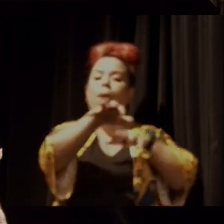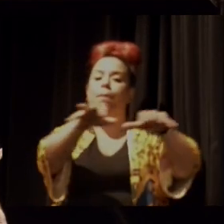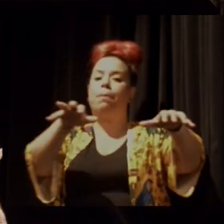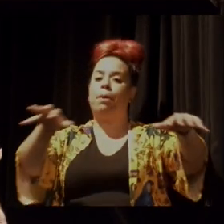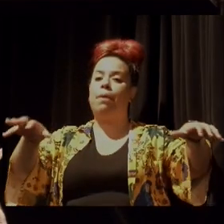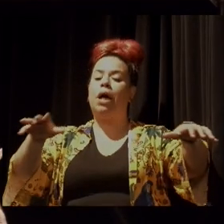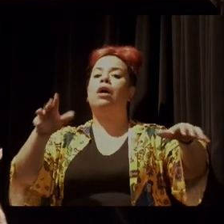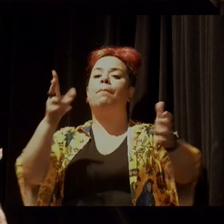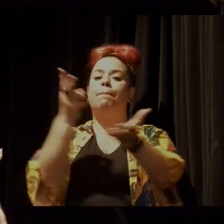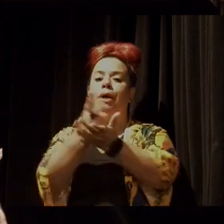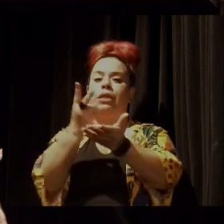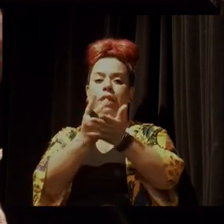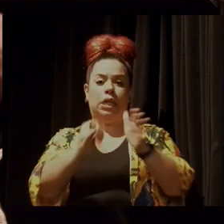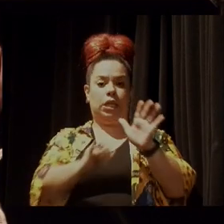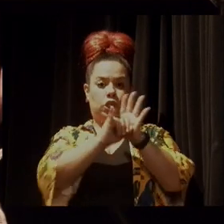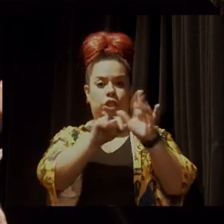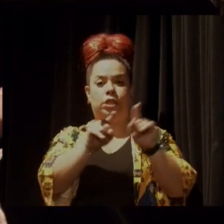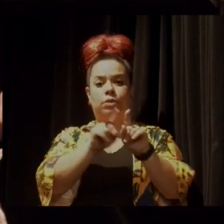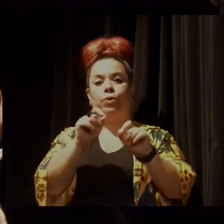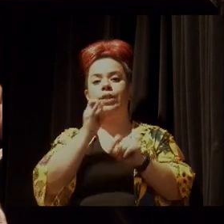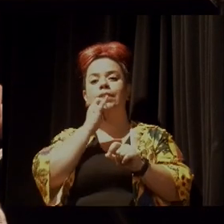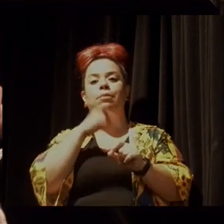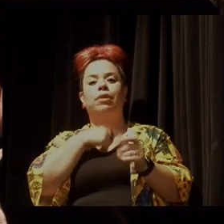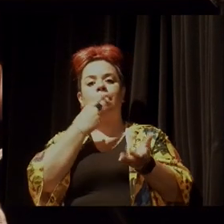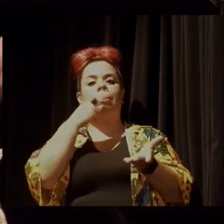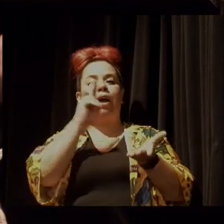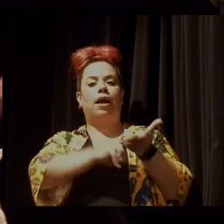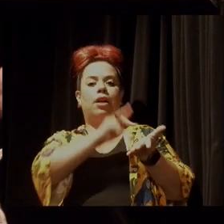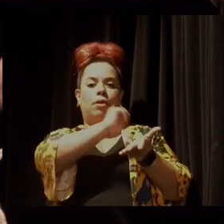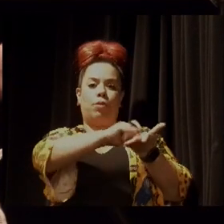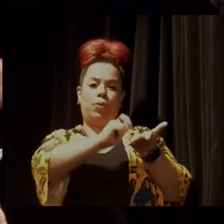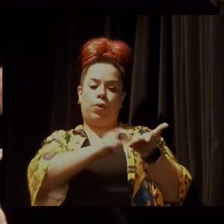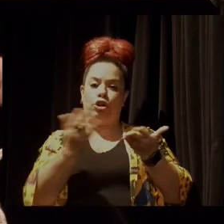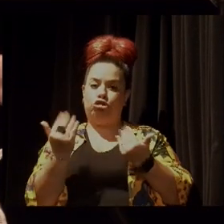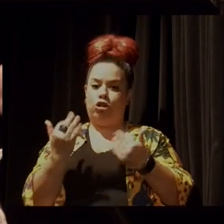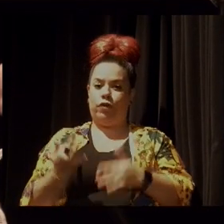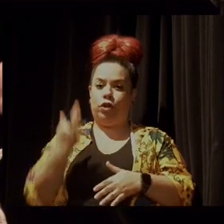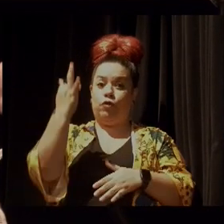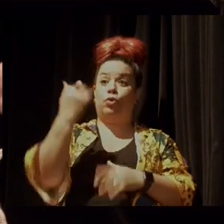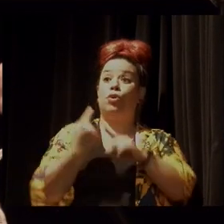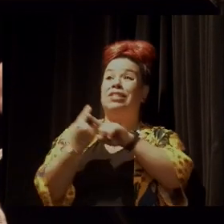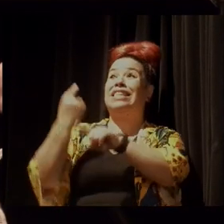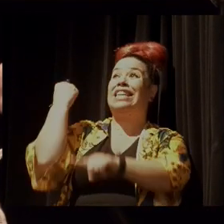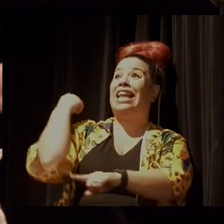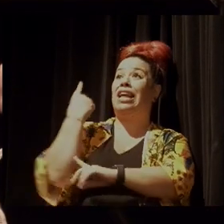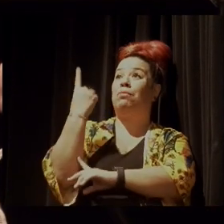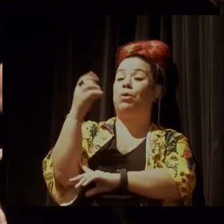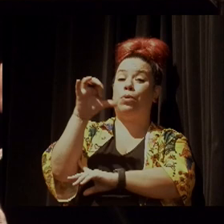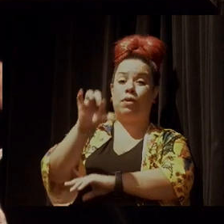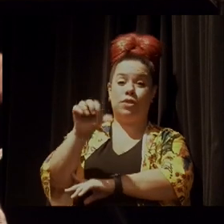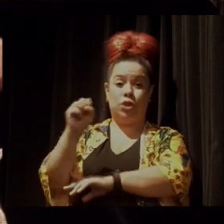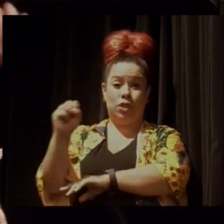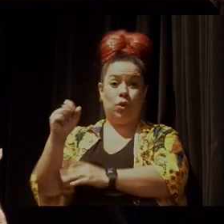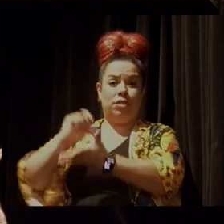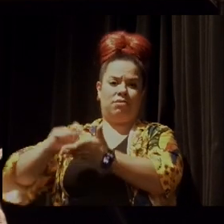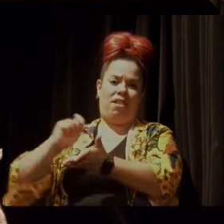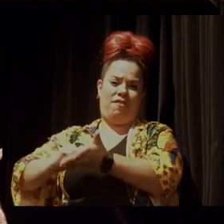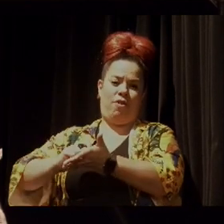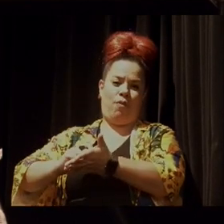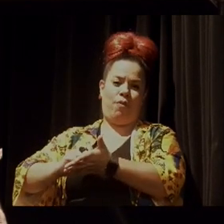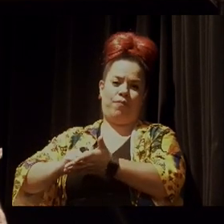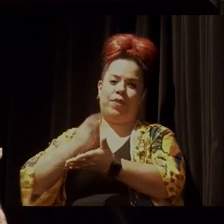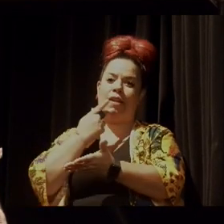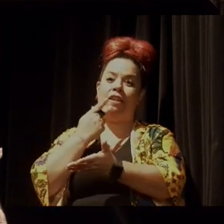as identidades, ele deixa na sua carta aos jovens do futuro que ele escreve lá em 88. que ele fala,